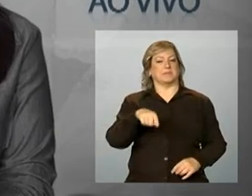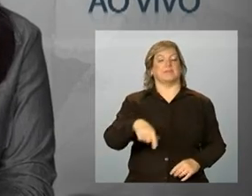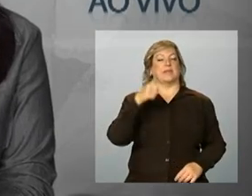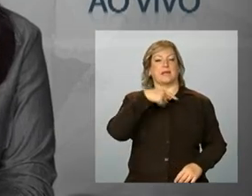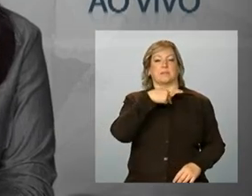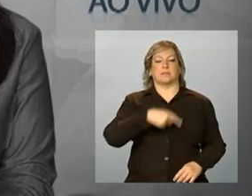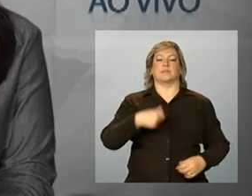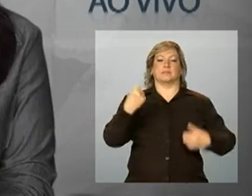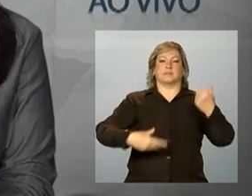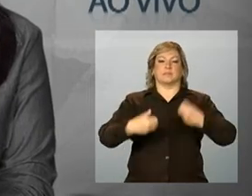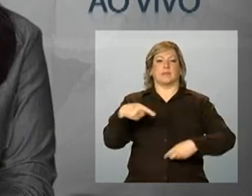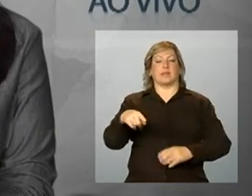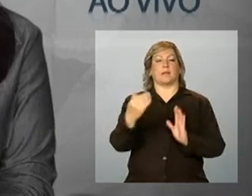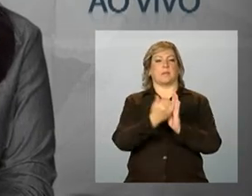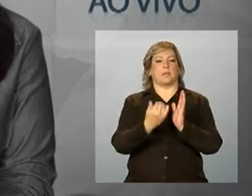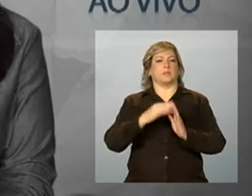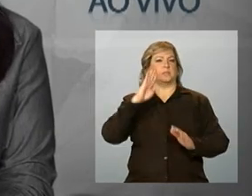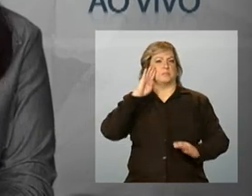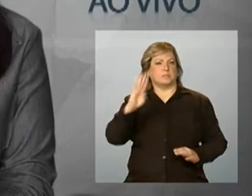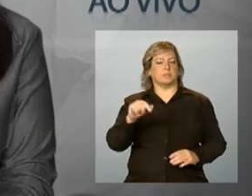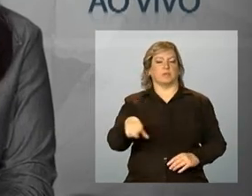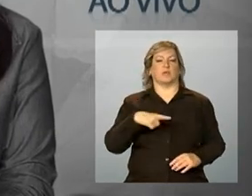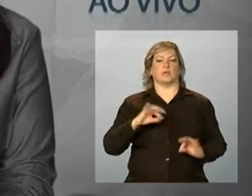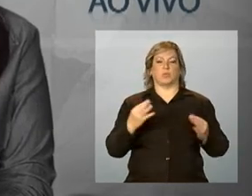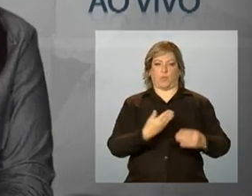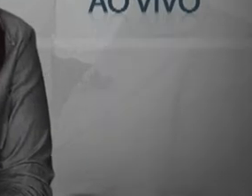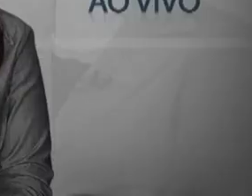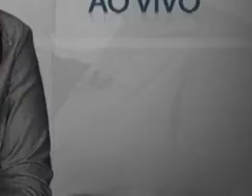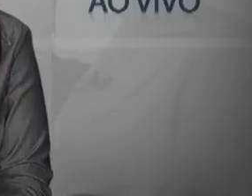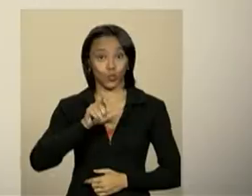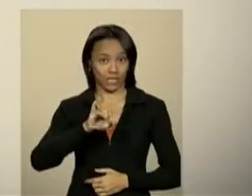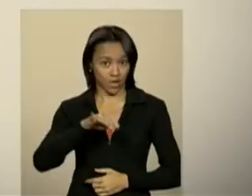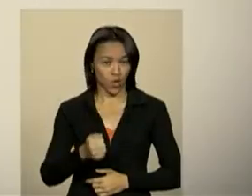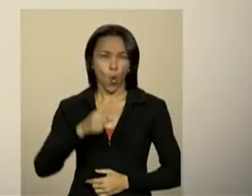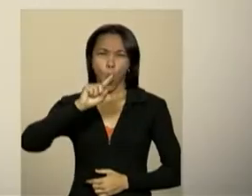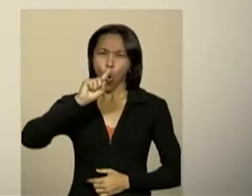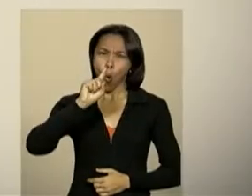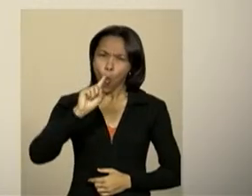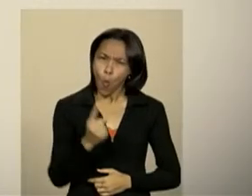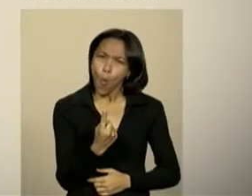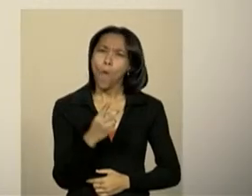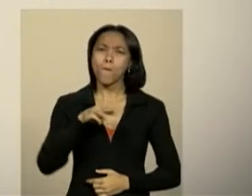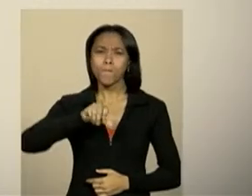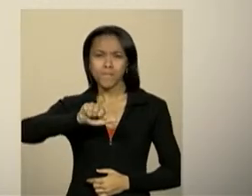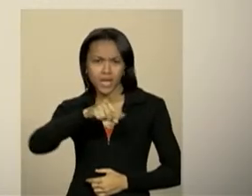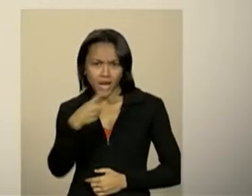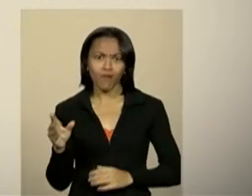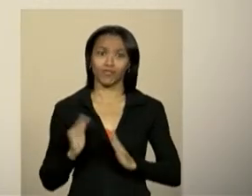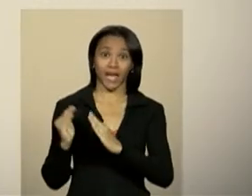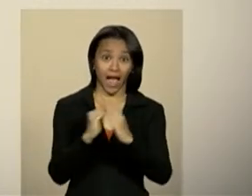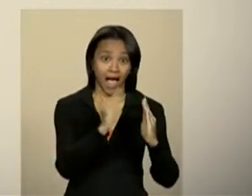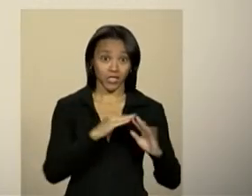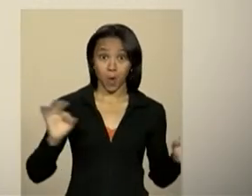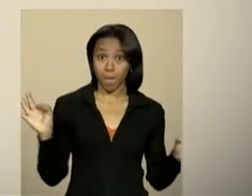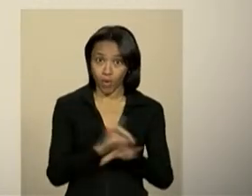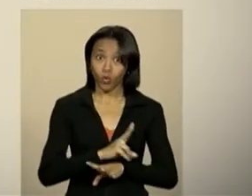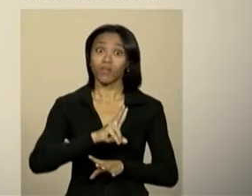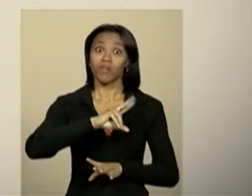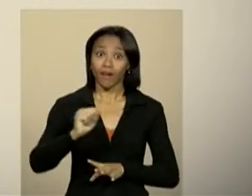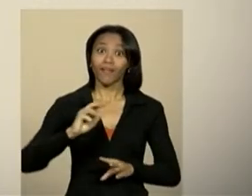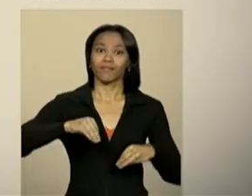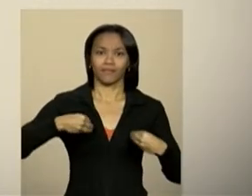afirmou que o programa é prioridade para o governo. Um milhão de moradias estão prontas e vão